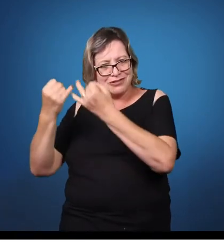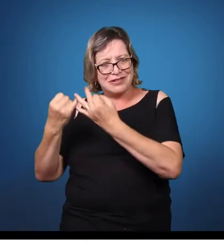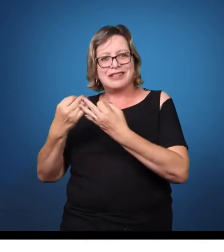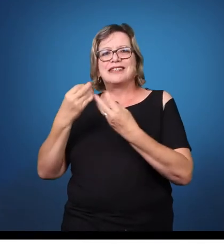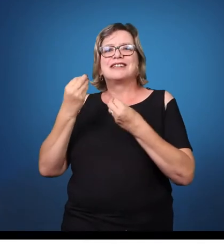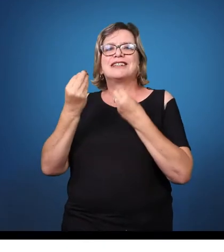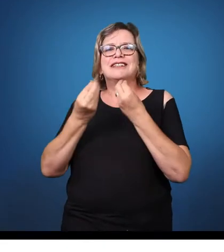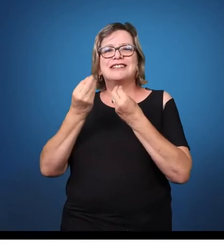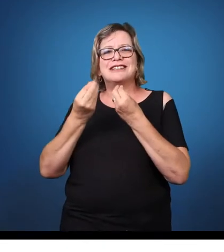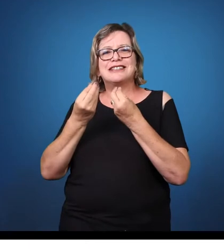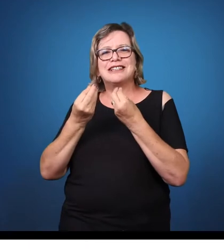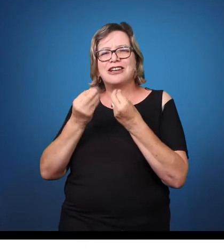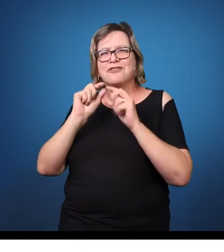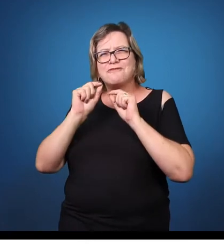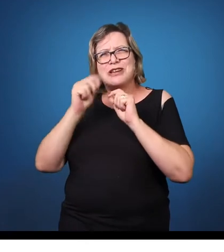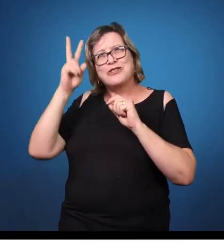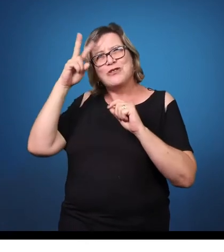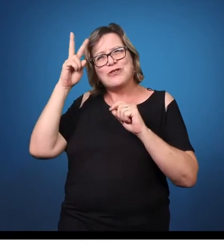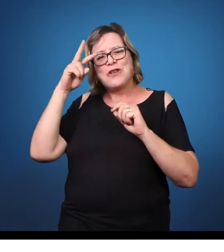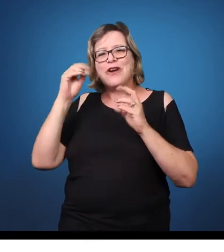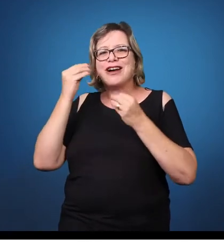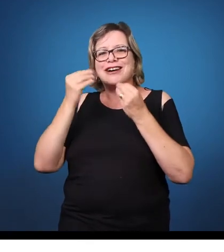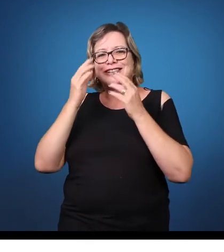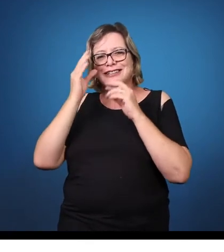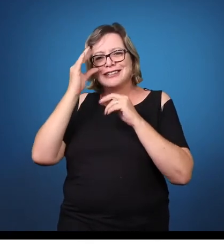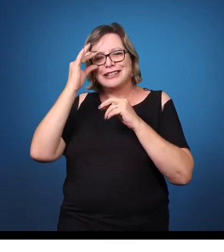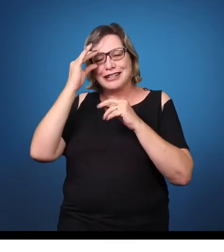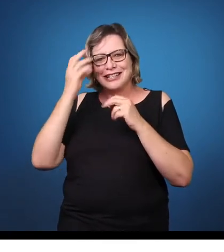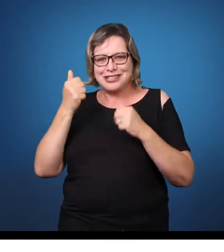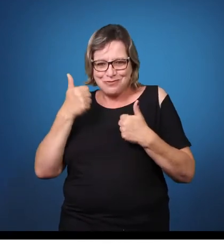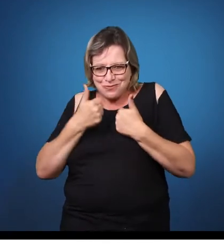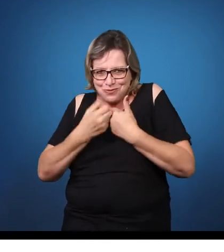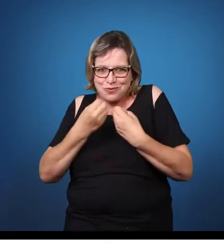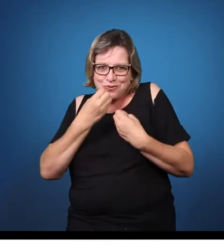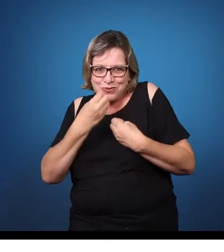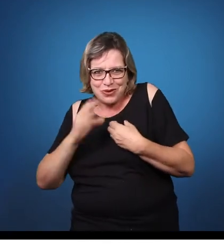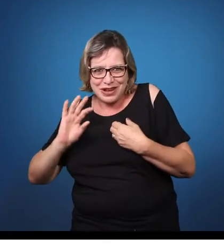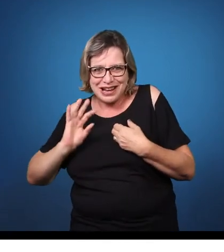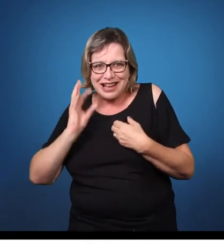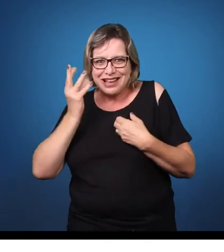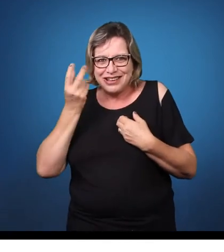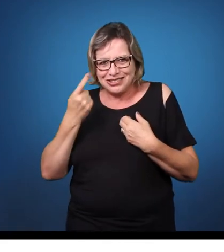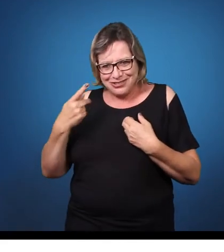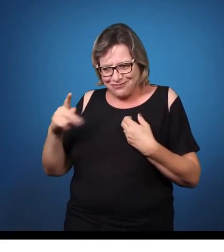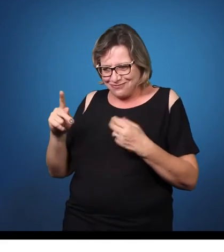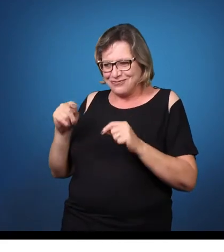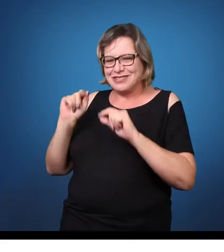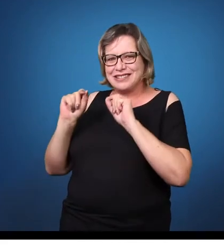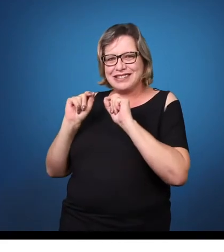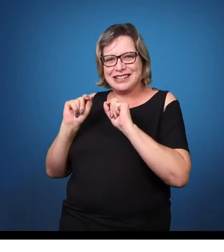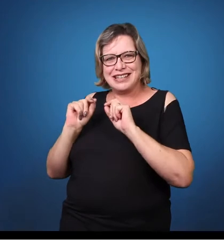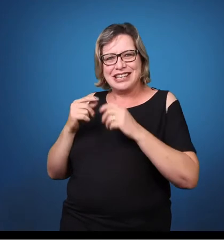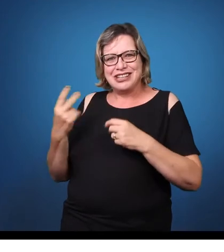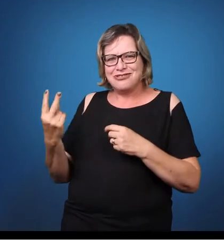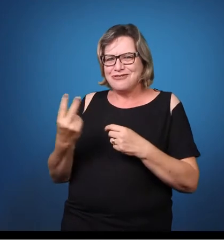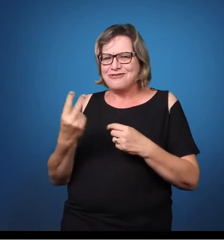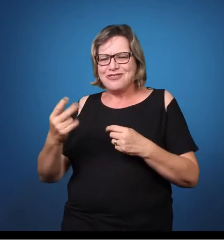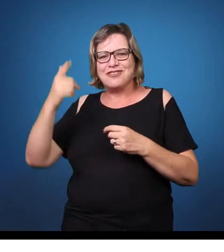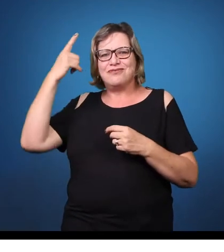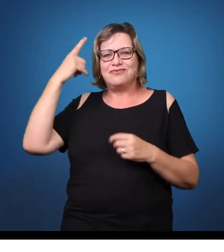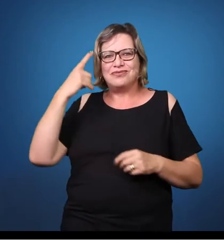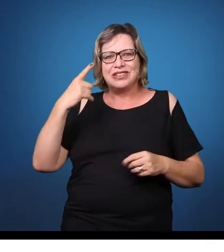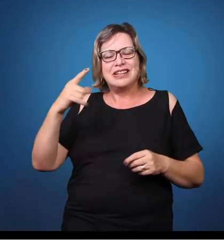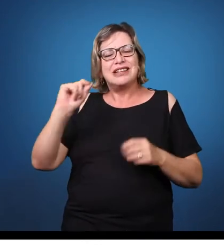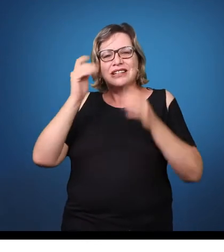carreira? Sim. Como eu te disse, eu já trabalhei no ensino superior com uma aluna, que ela foi egressa de classe